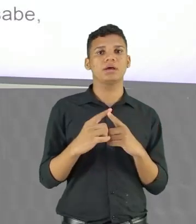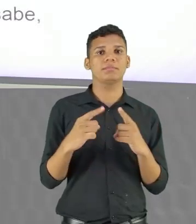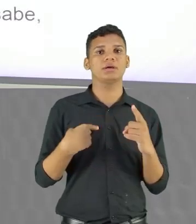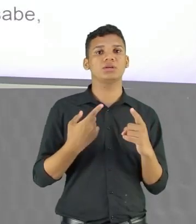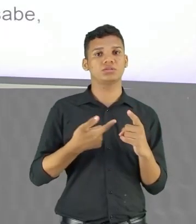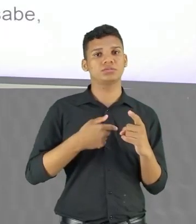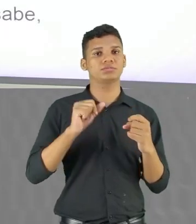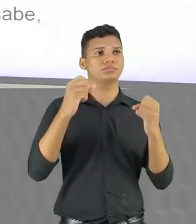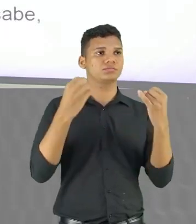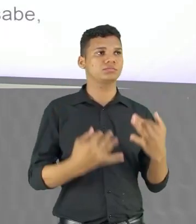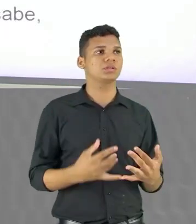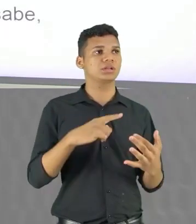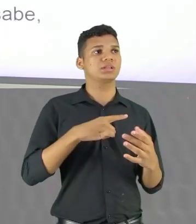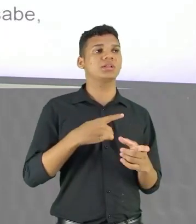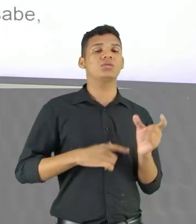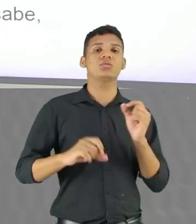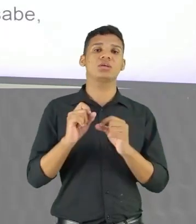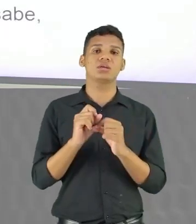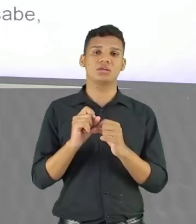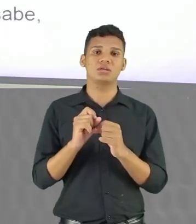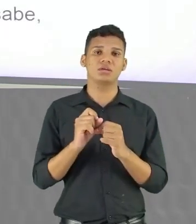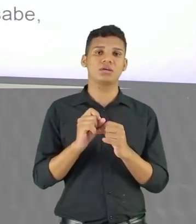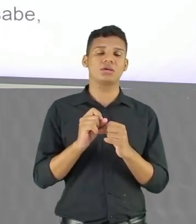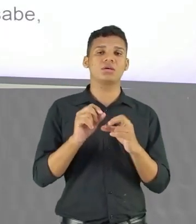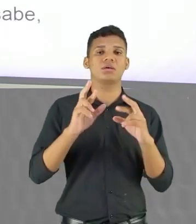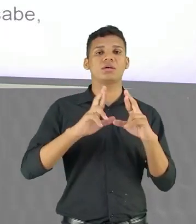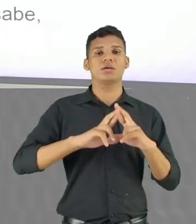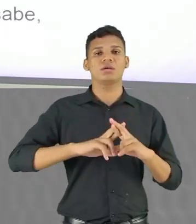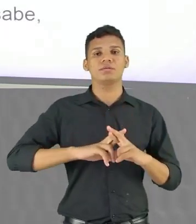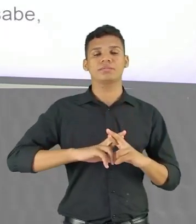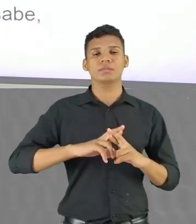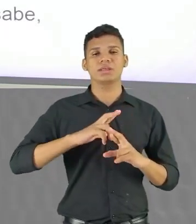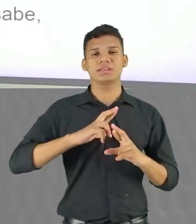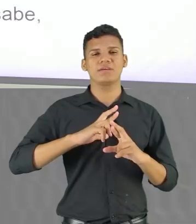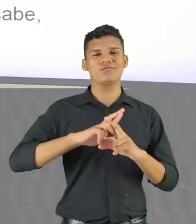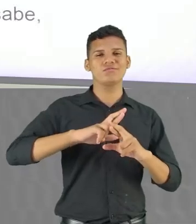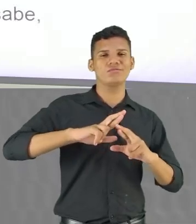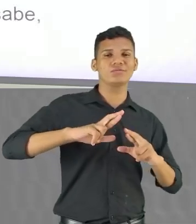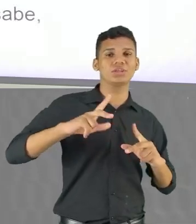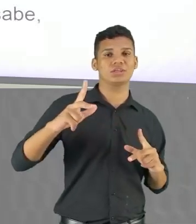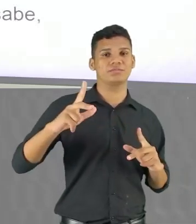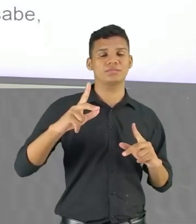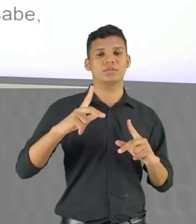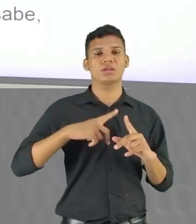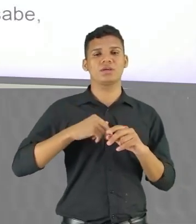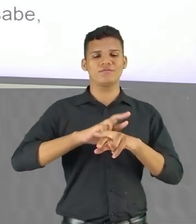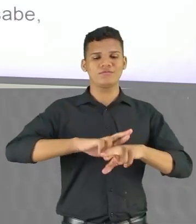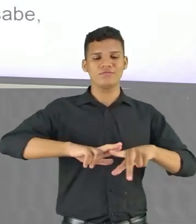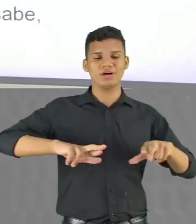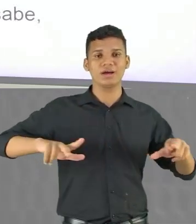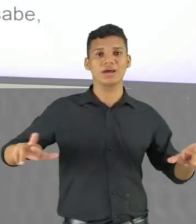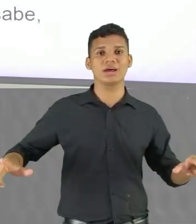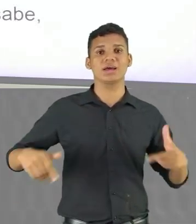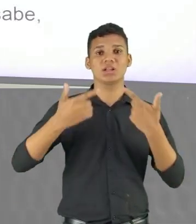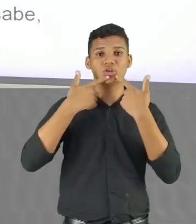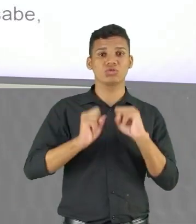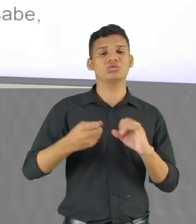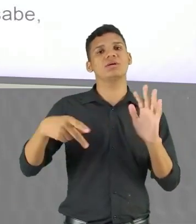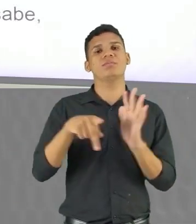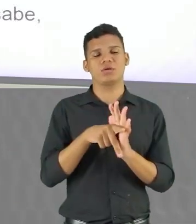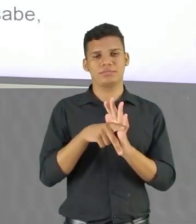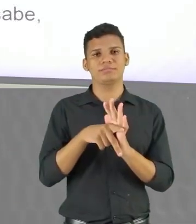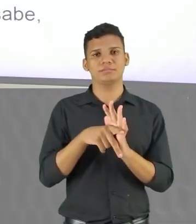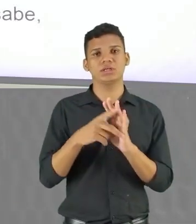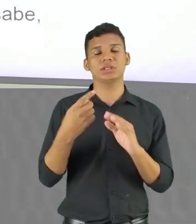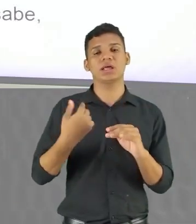falar um pouquinho o quê? Da variação linguística, né? A gente percebe que a variação linguística é algo assim, muito forte na prova do Enem,